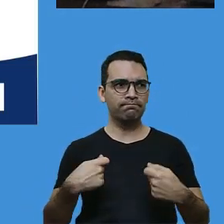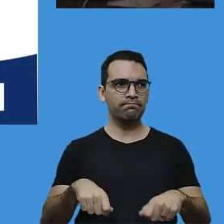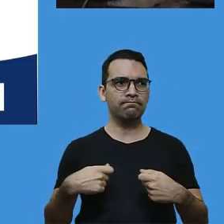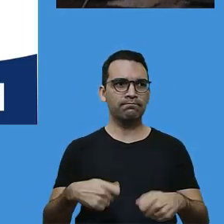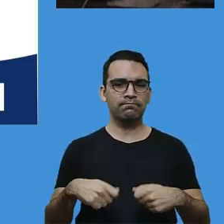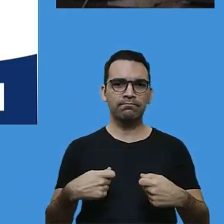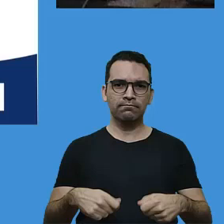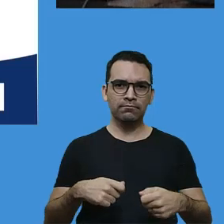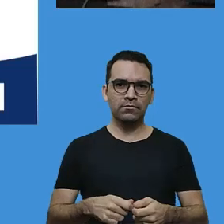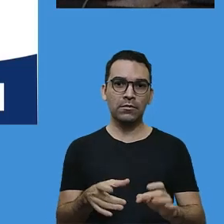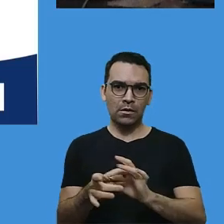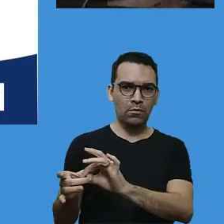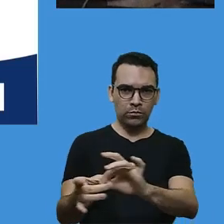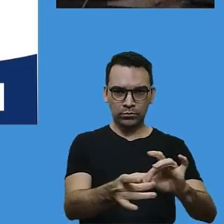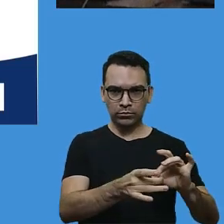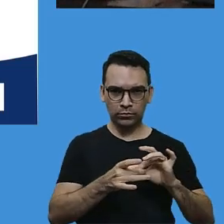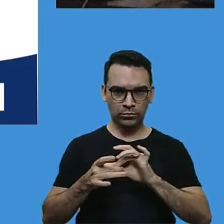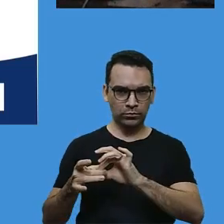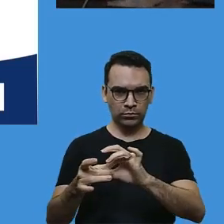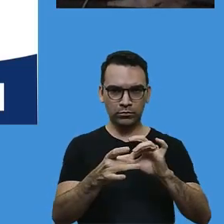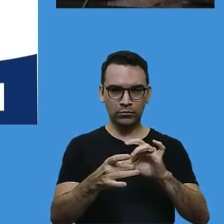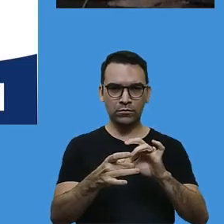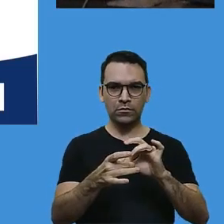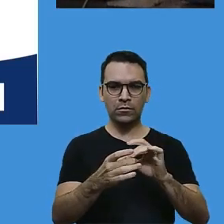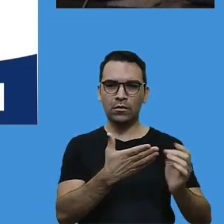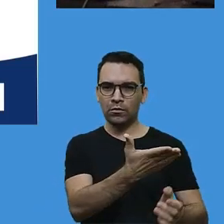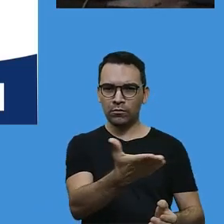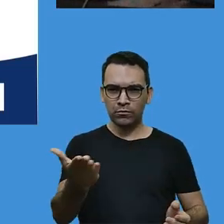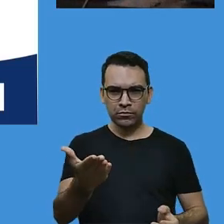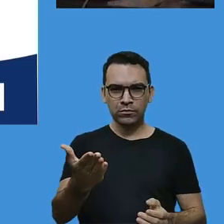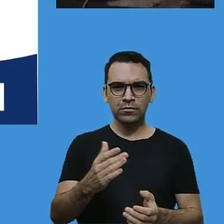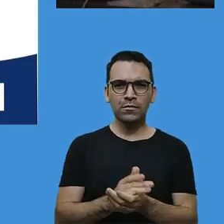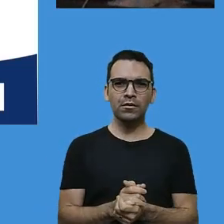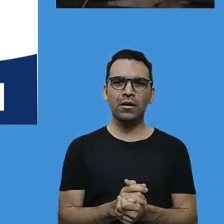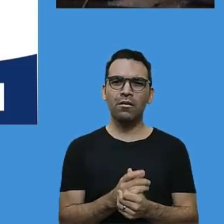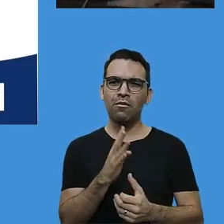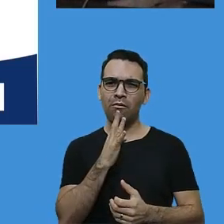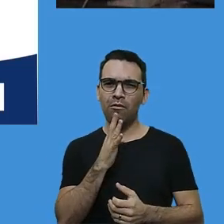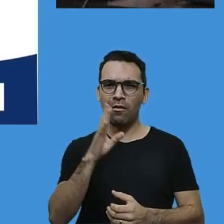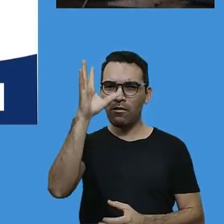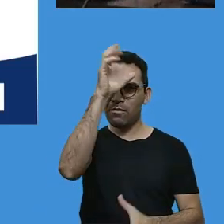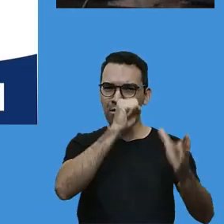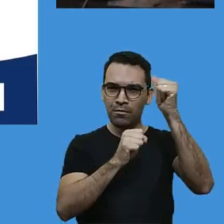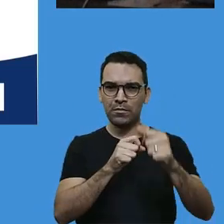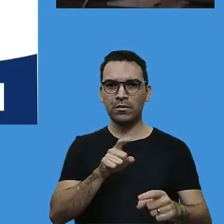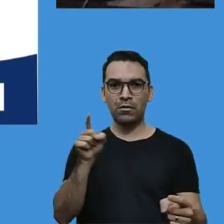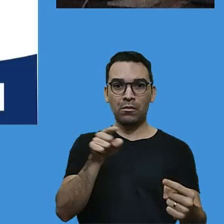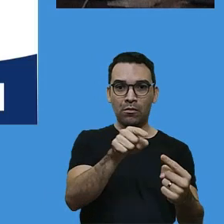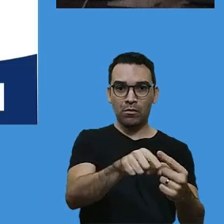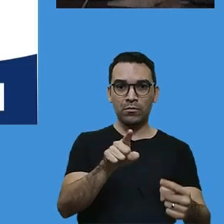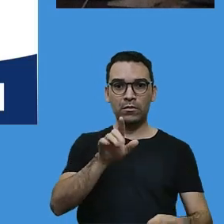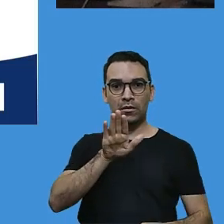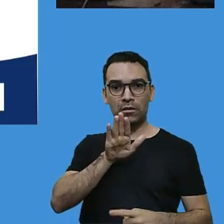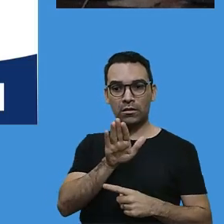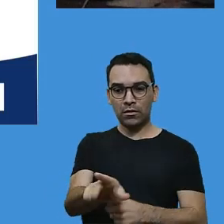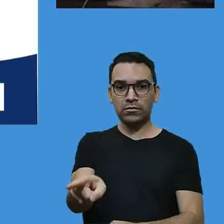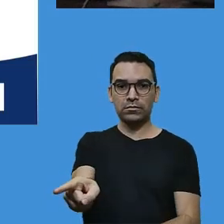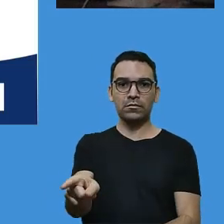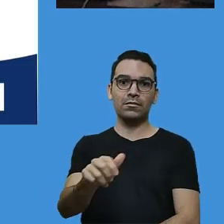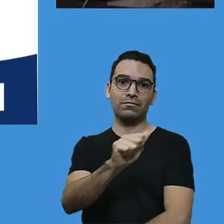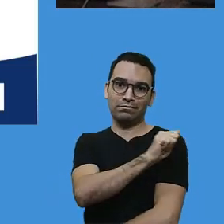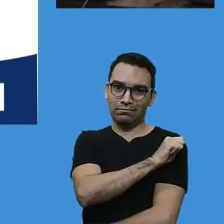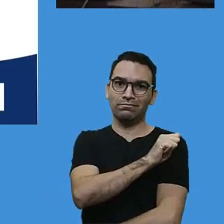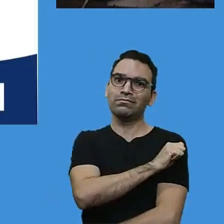unirmos as forças e os conhecimentos para que possamos ajudar nossos alunos nos